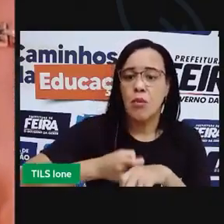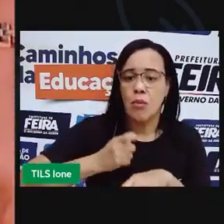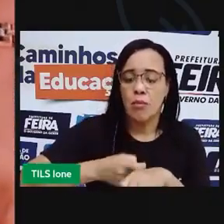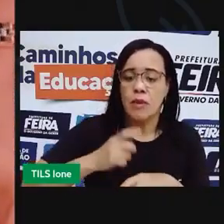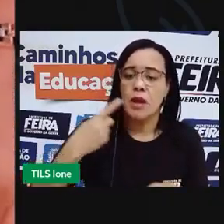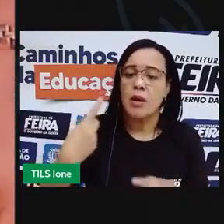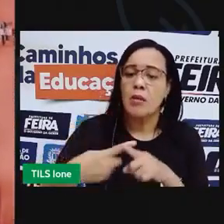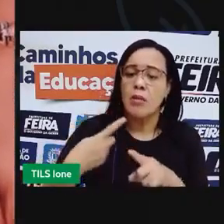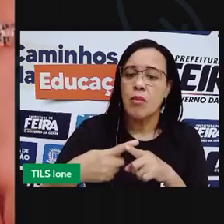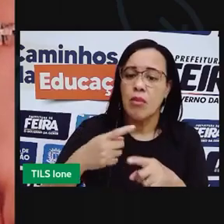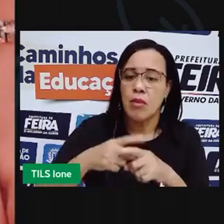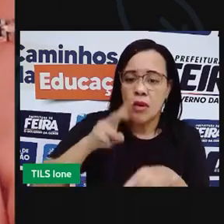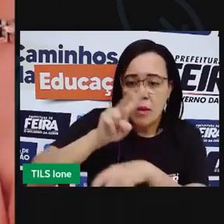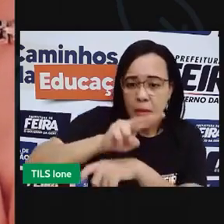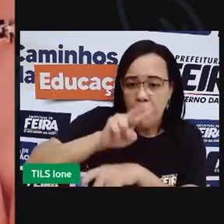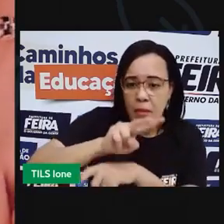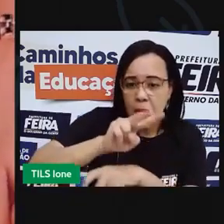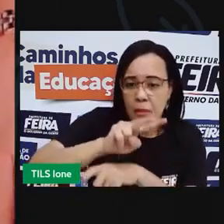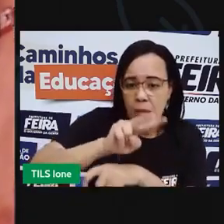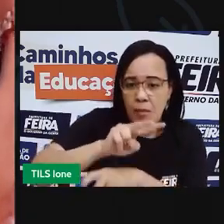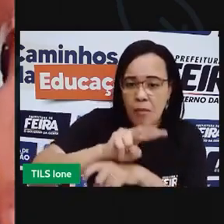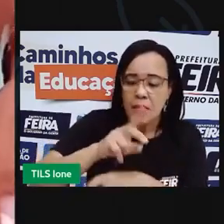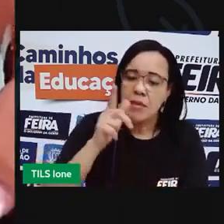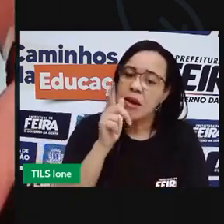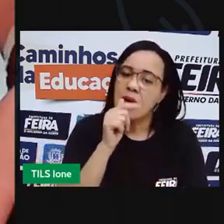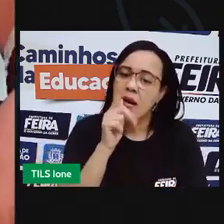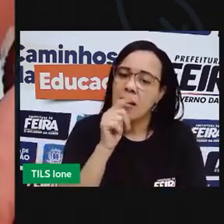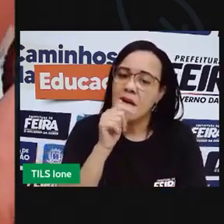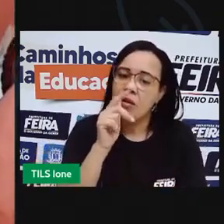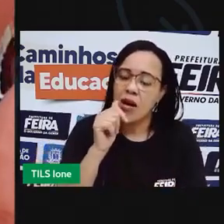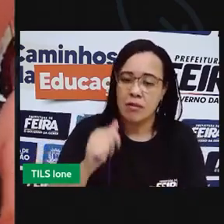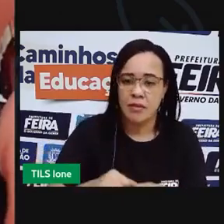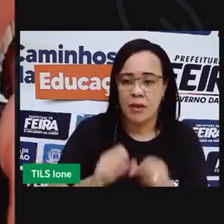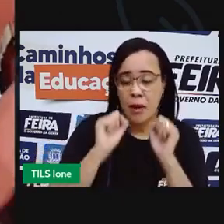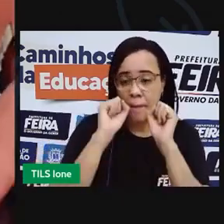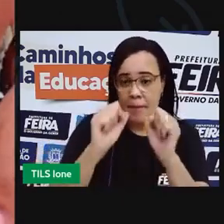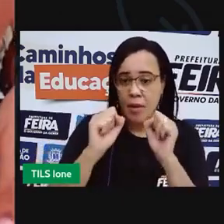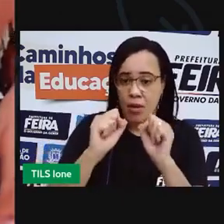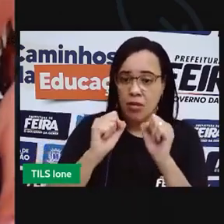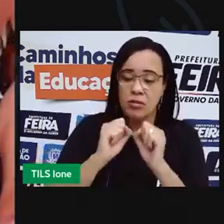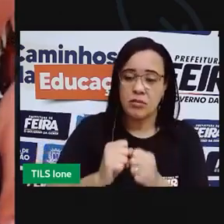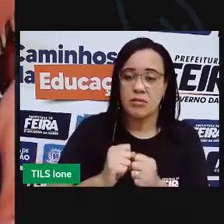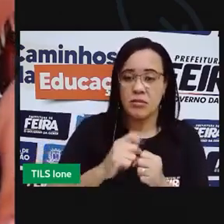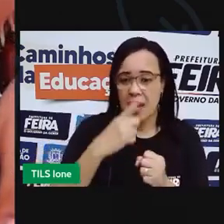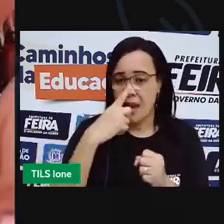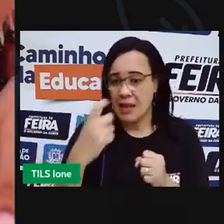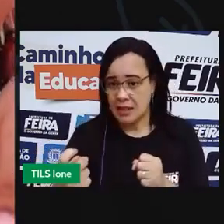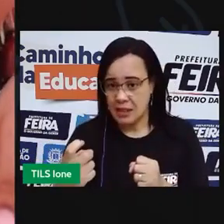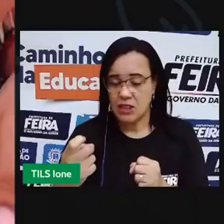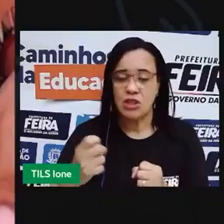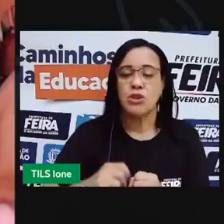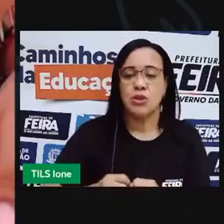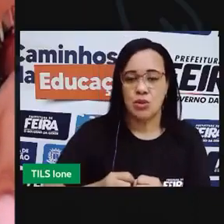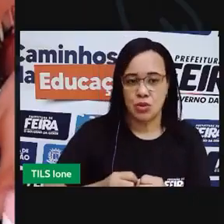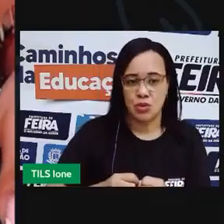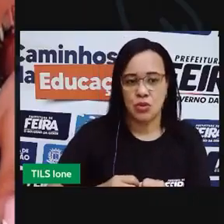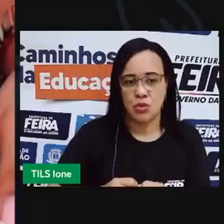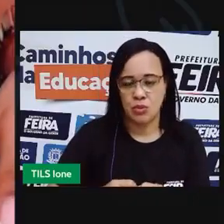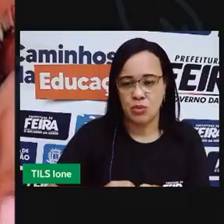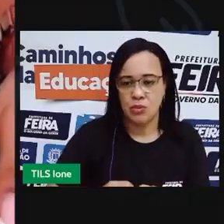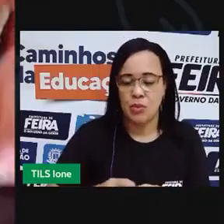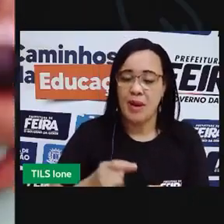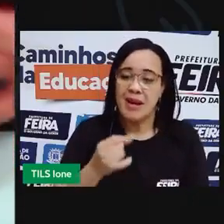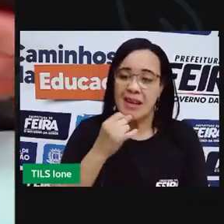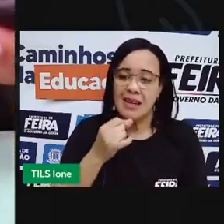não vai passar água aqui então você pode colocar algum lixo que tenha a unidade como o resto de